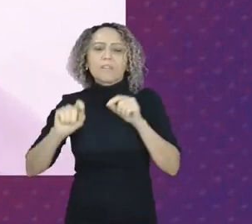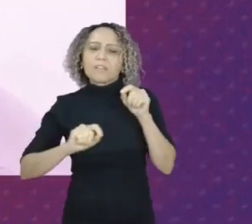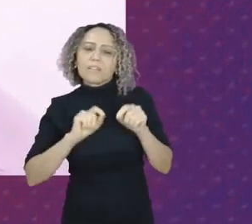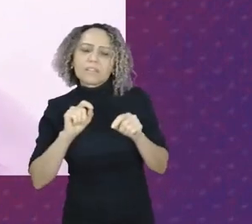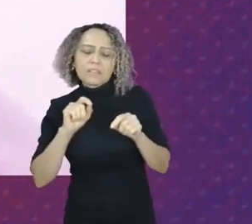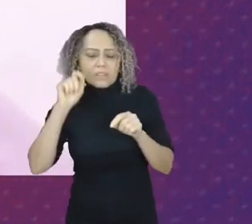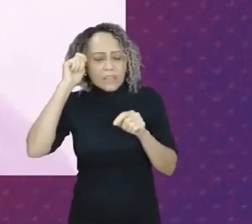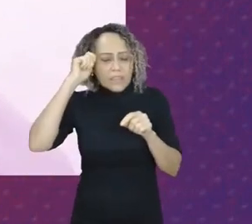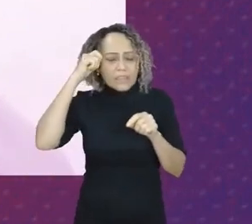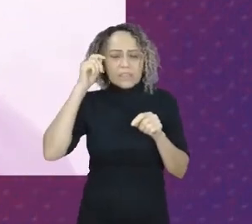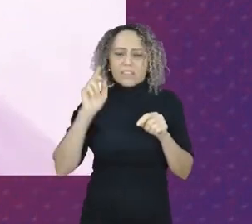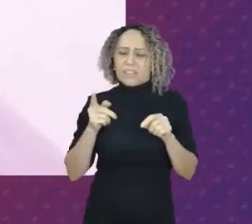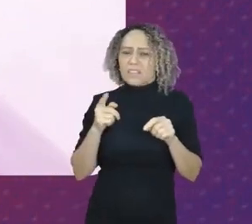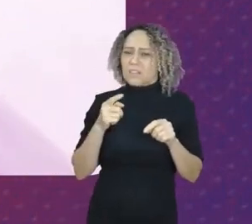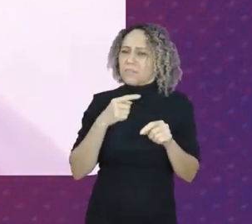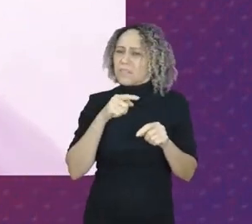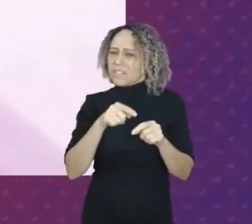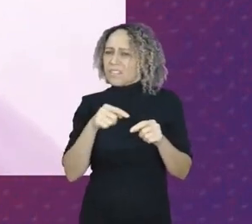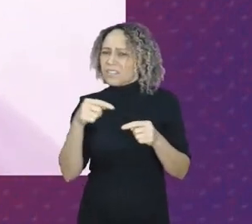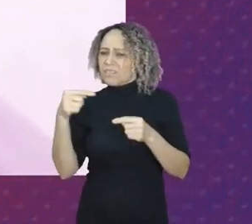político tornar realidade.